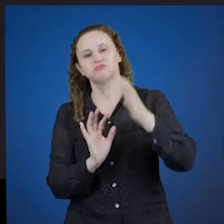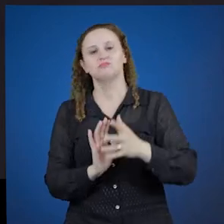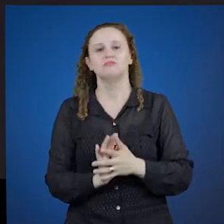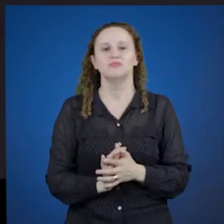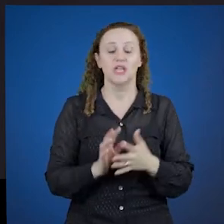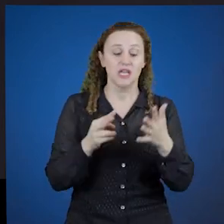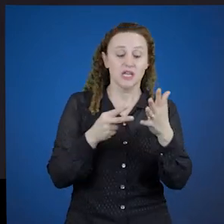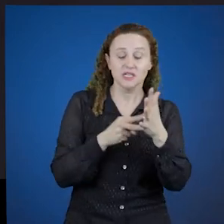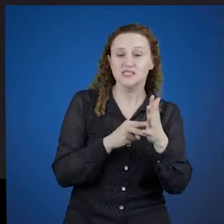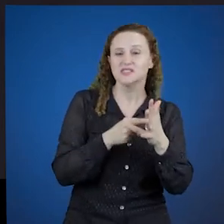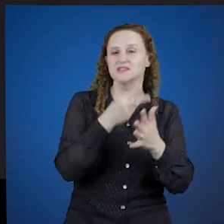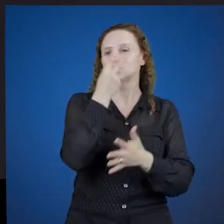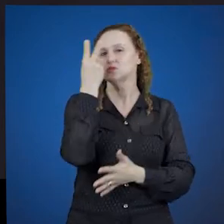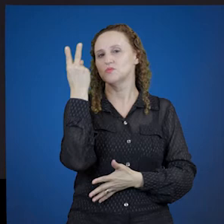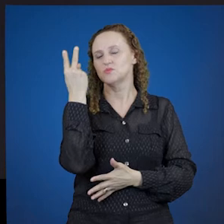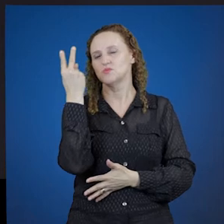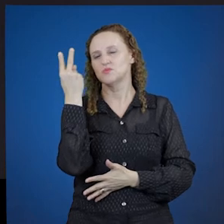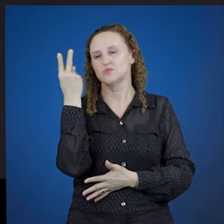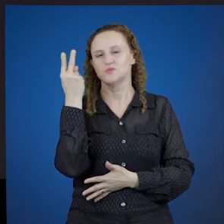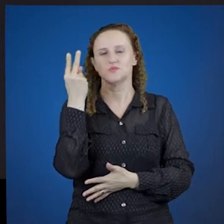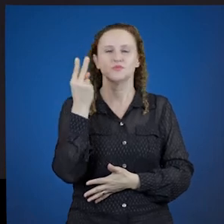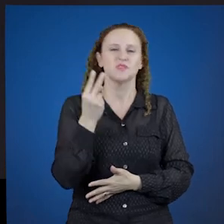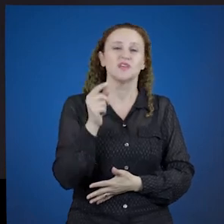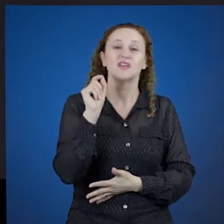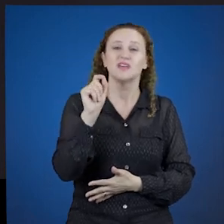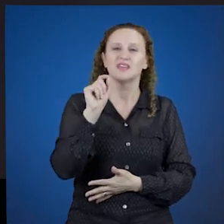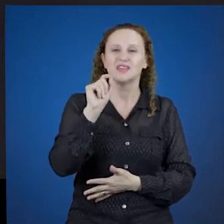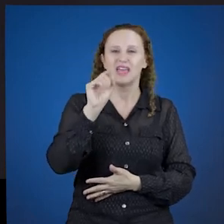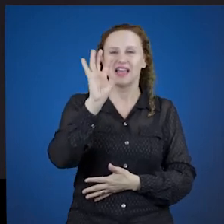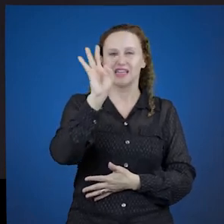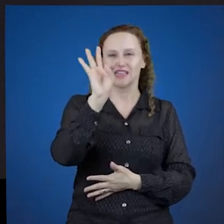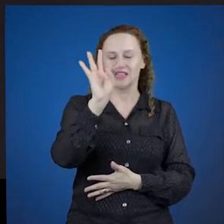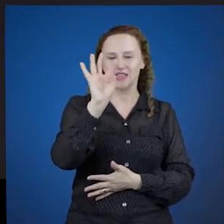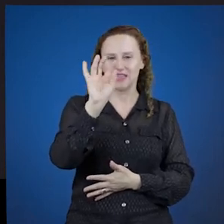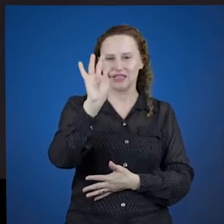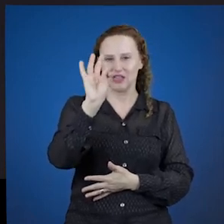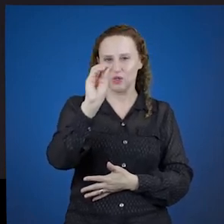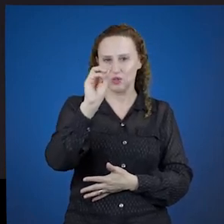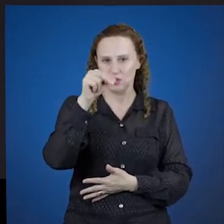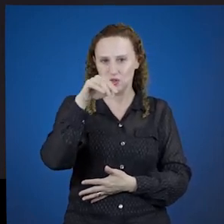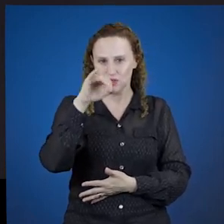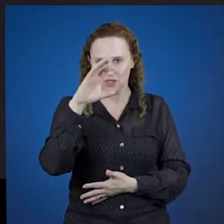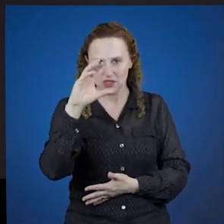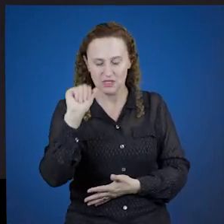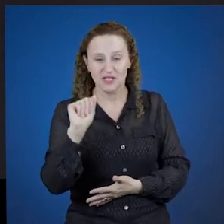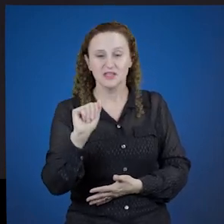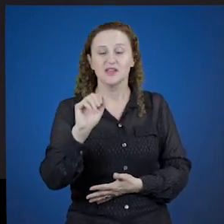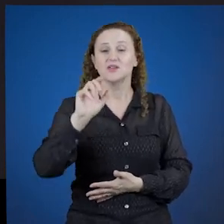conjugação, em que a tônica está aqui, delere.